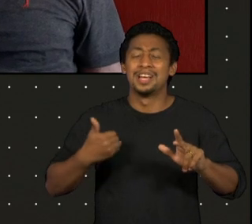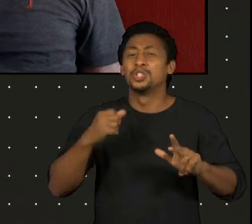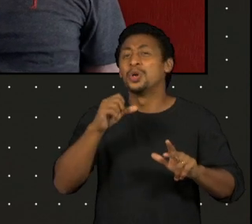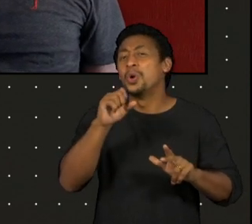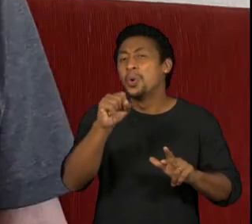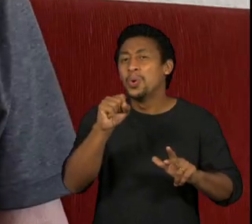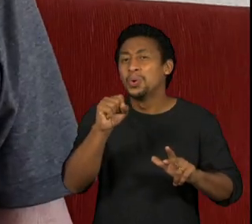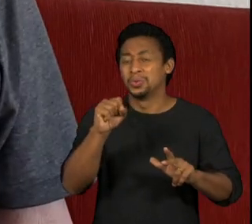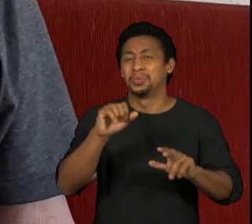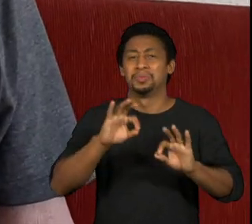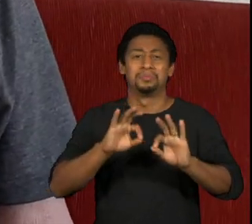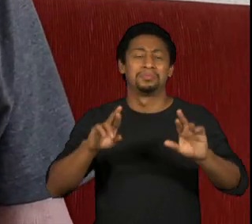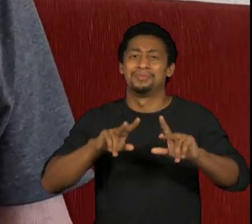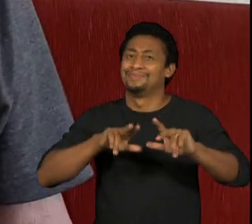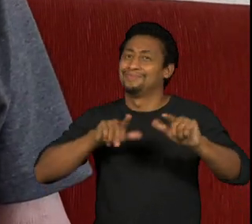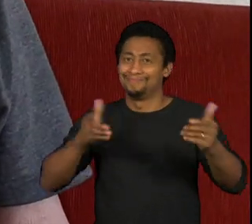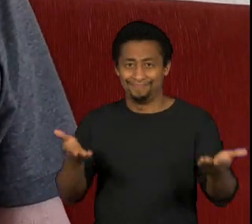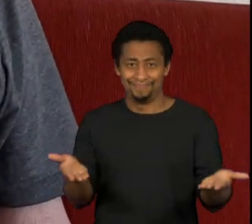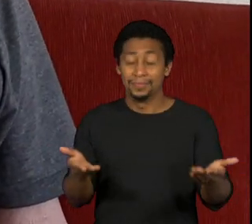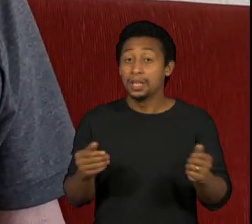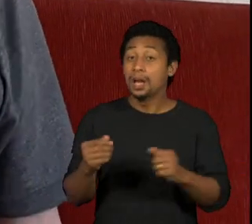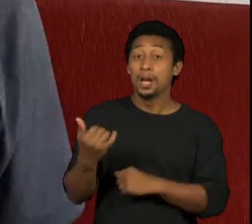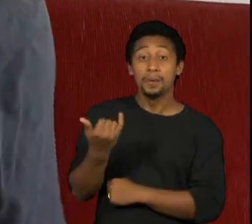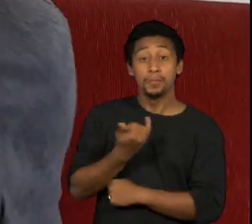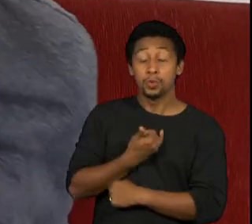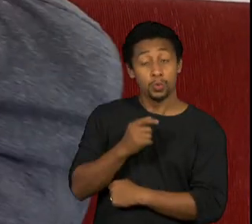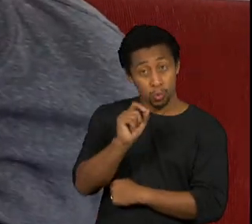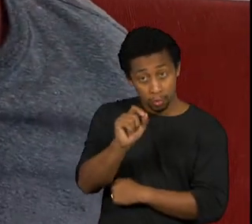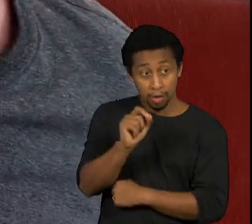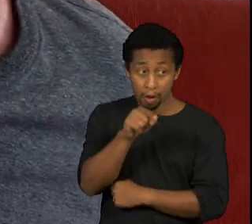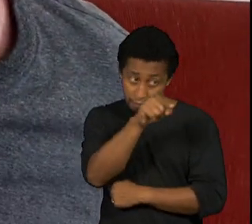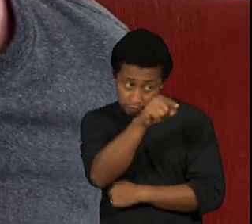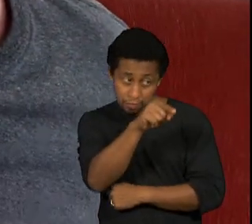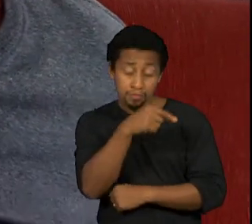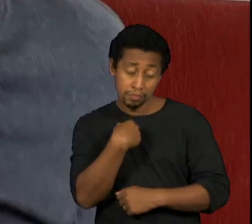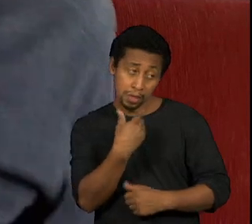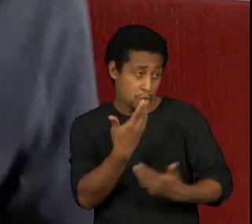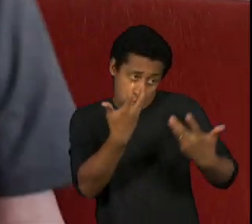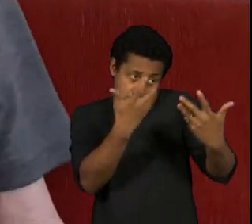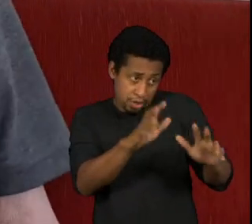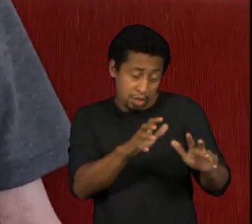e falou assim, ó, você não me quis, mas o Boal me quis.